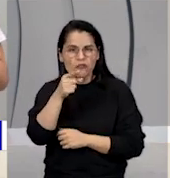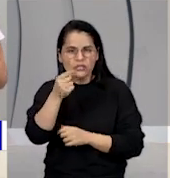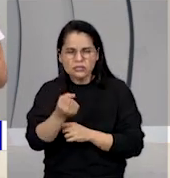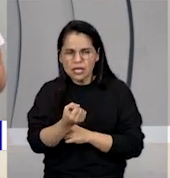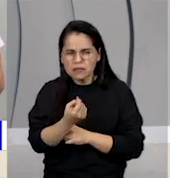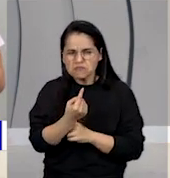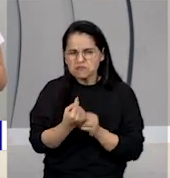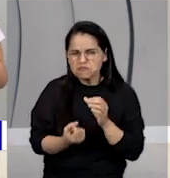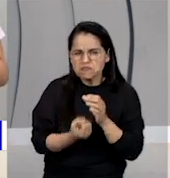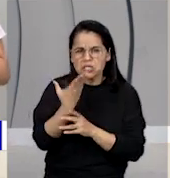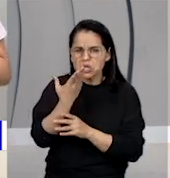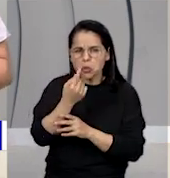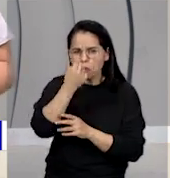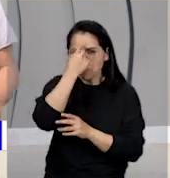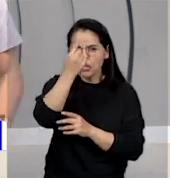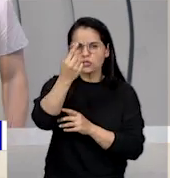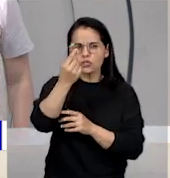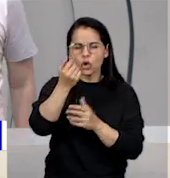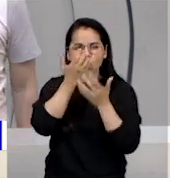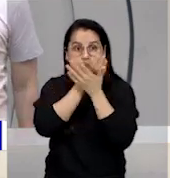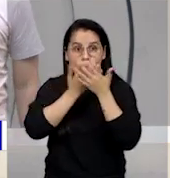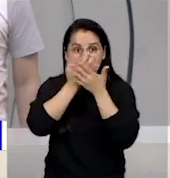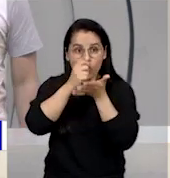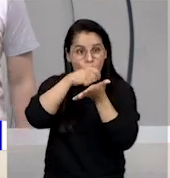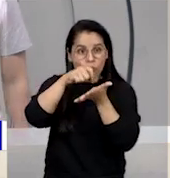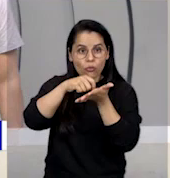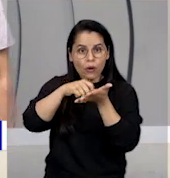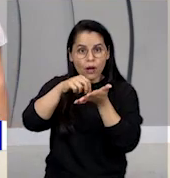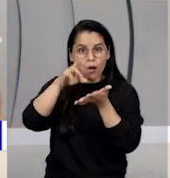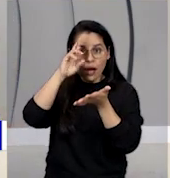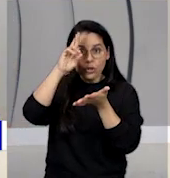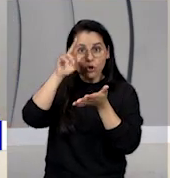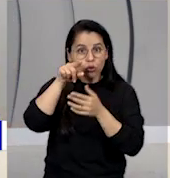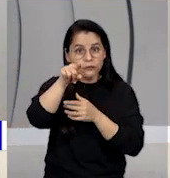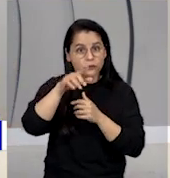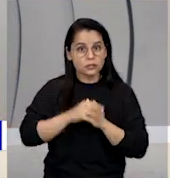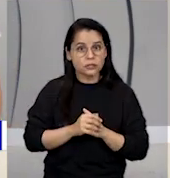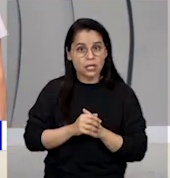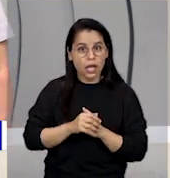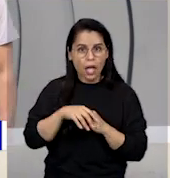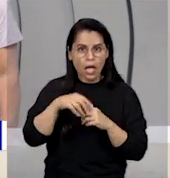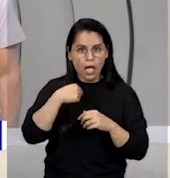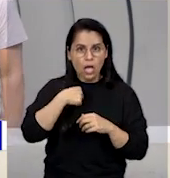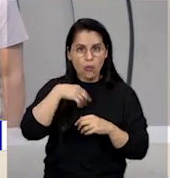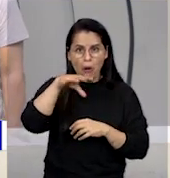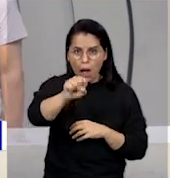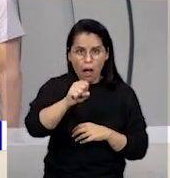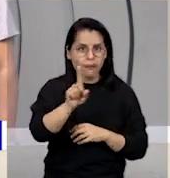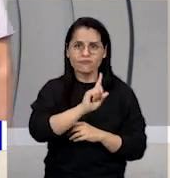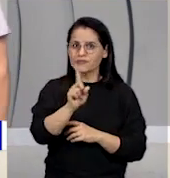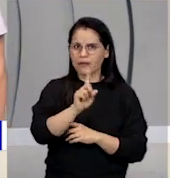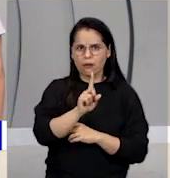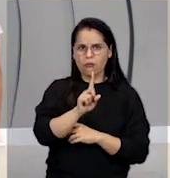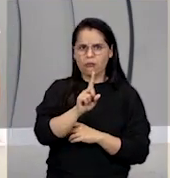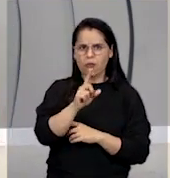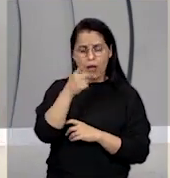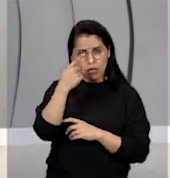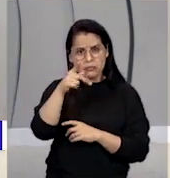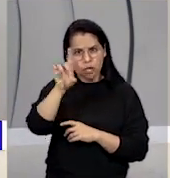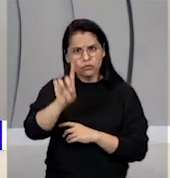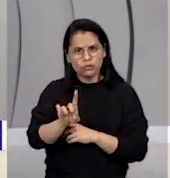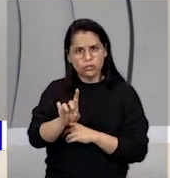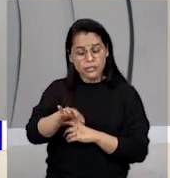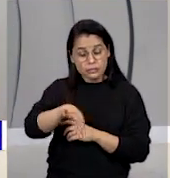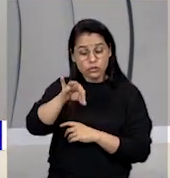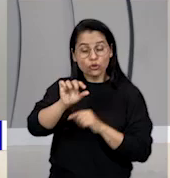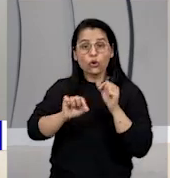poema, eu não sei. Você é dono daquilo, ninguém pode tomar aquilo de você. Você tem escolha